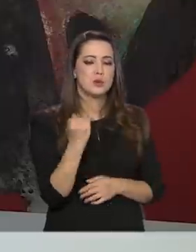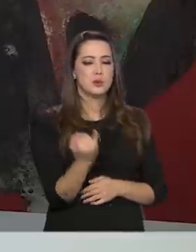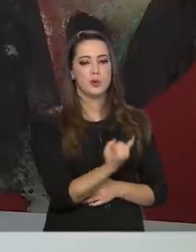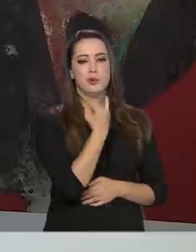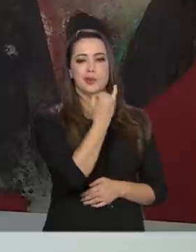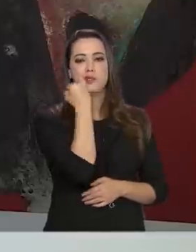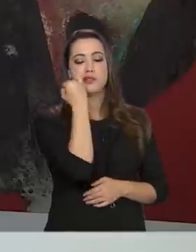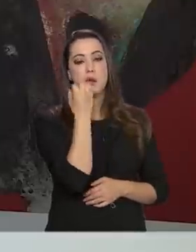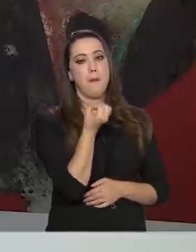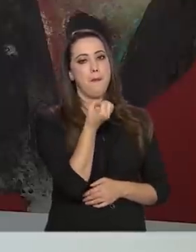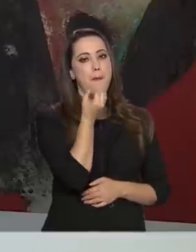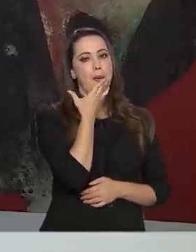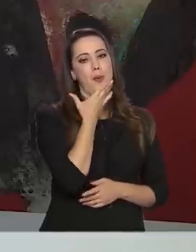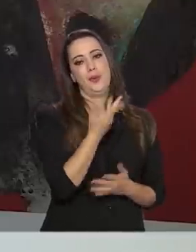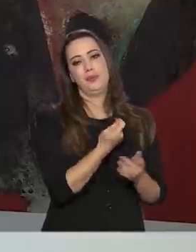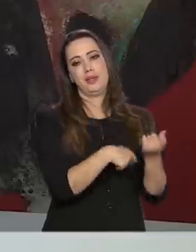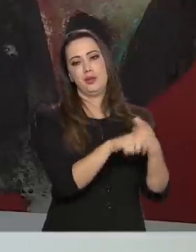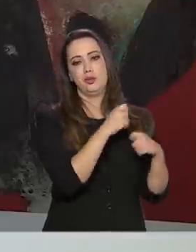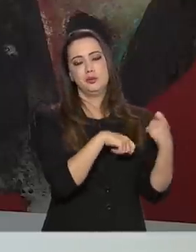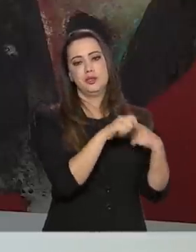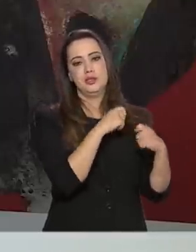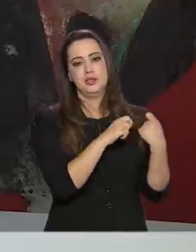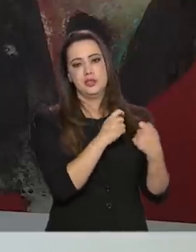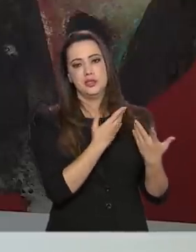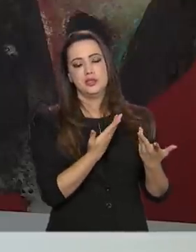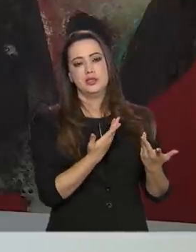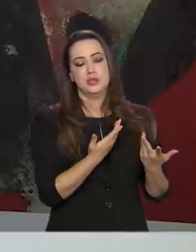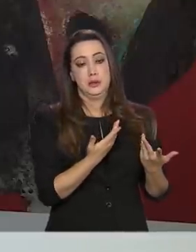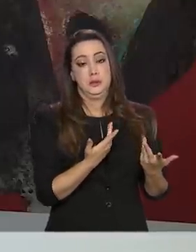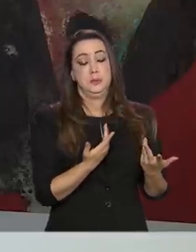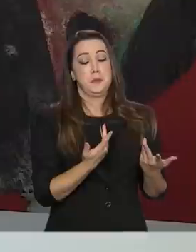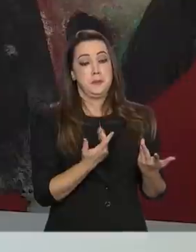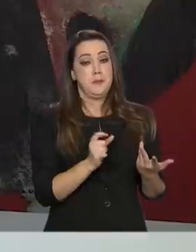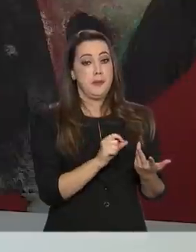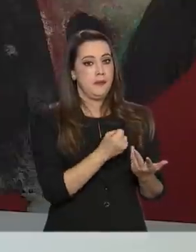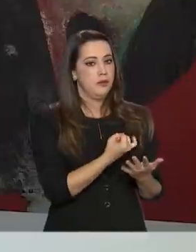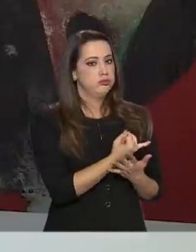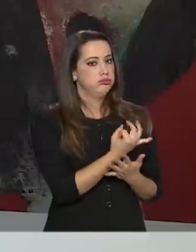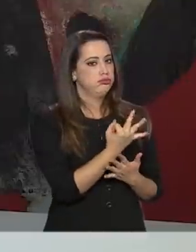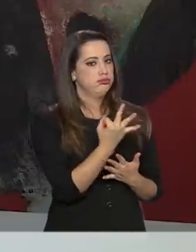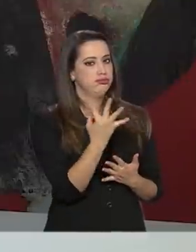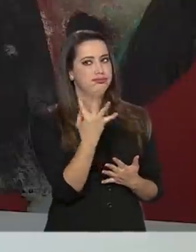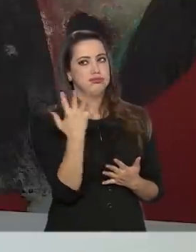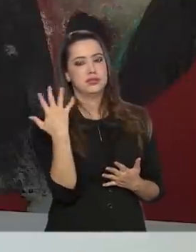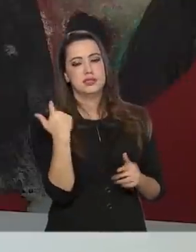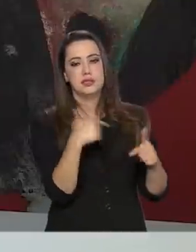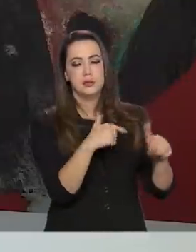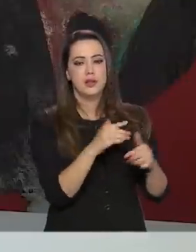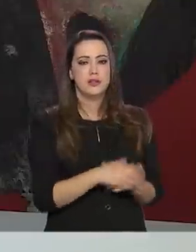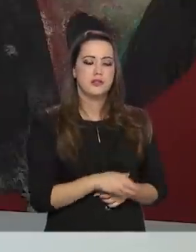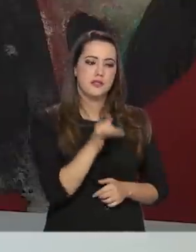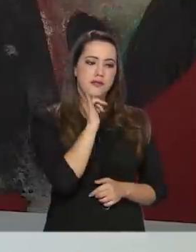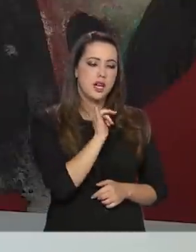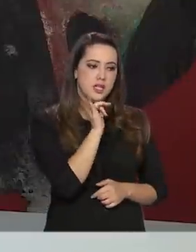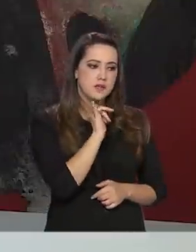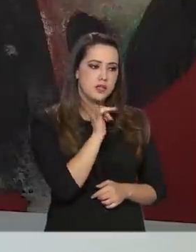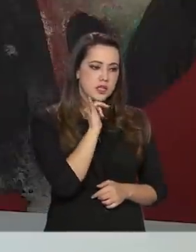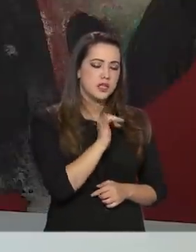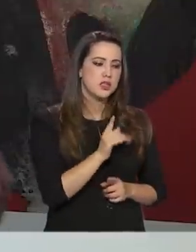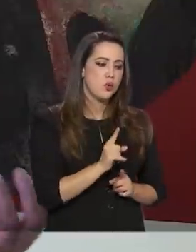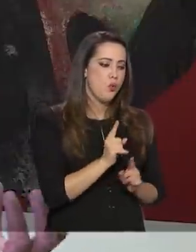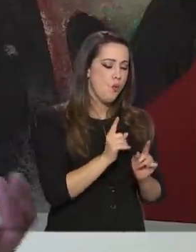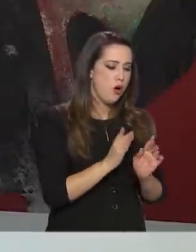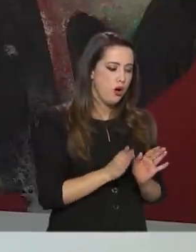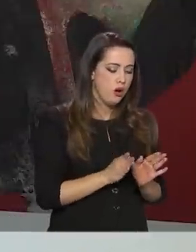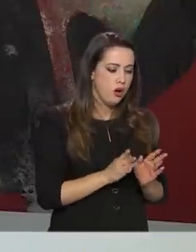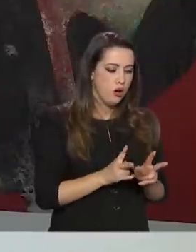positivo para a economia, aumenta a produtividade, ganhos do PIB. Então, são várias ações. Você fala isoladamente, às vezes fala no crescimento. Ah,